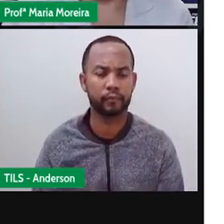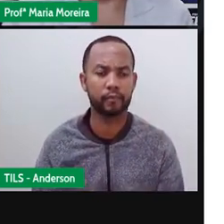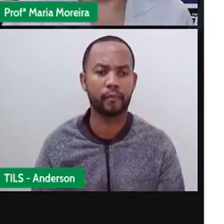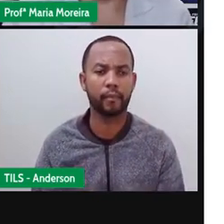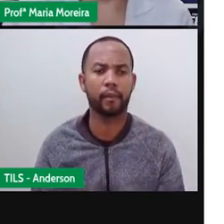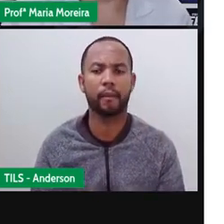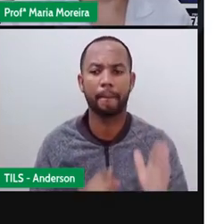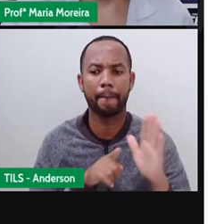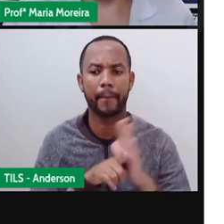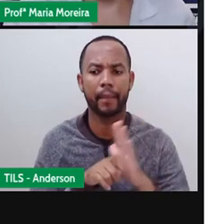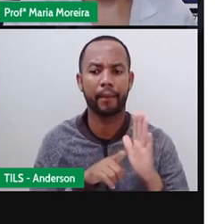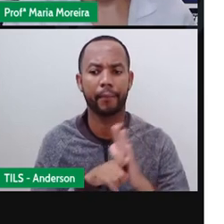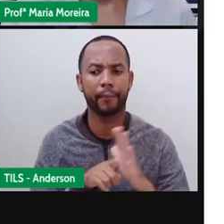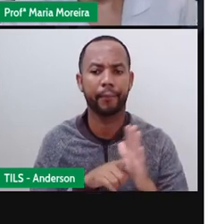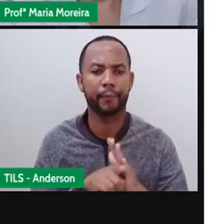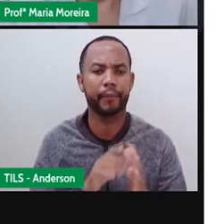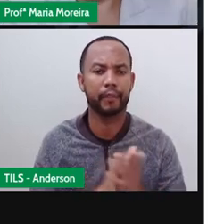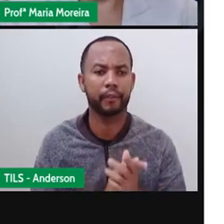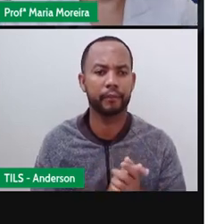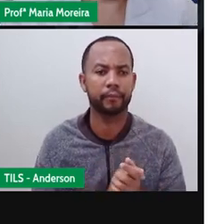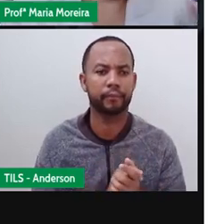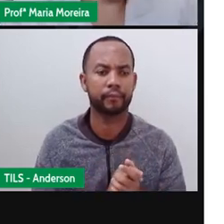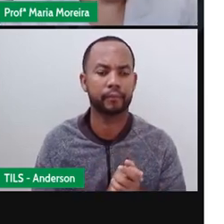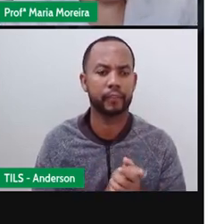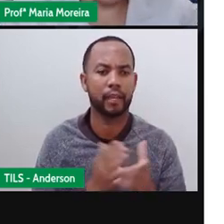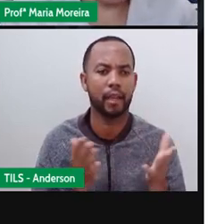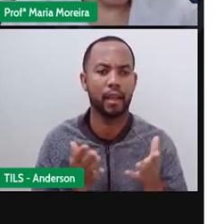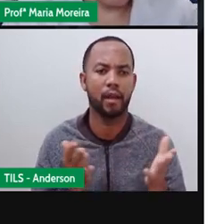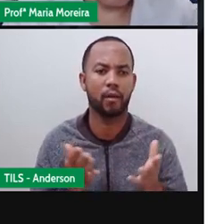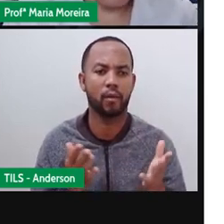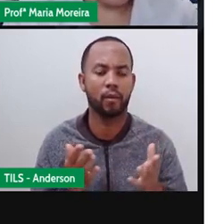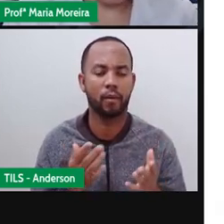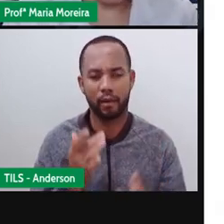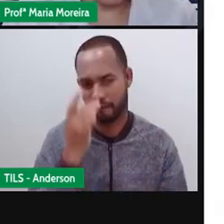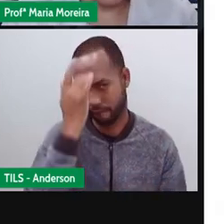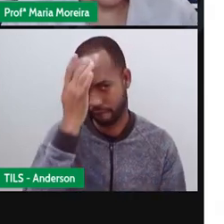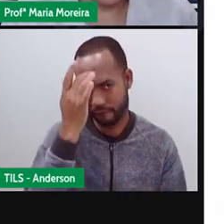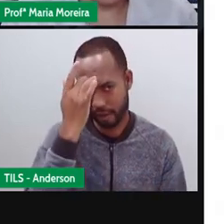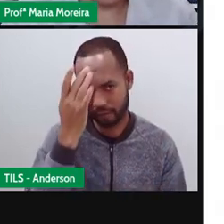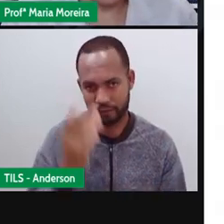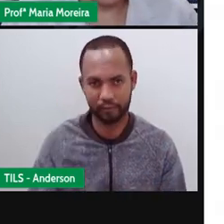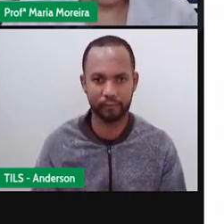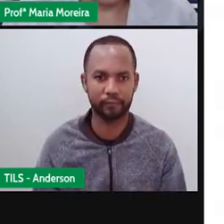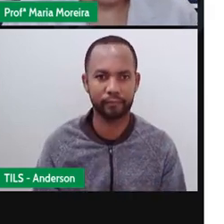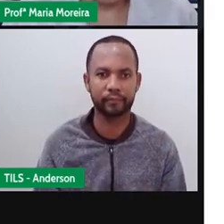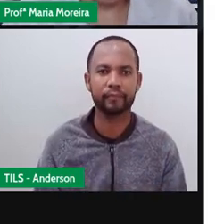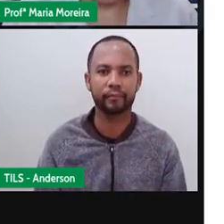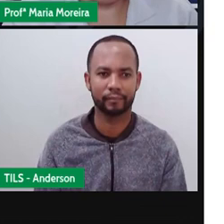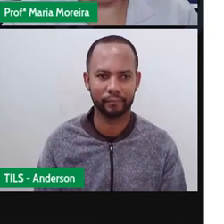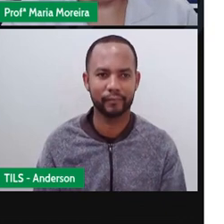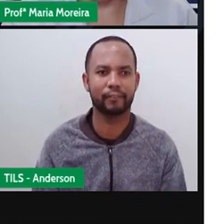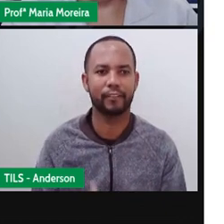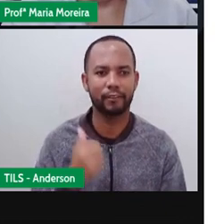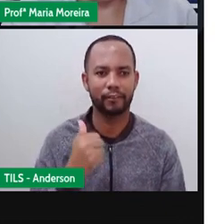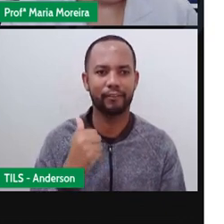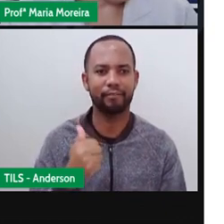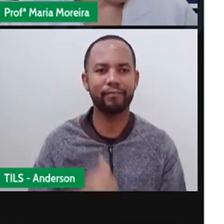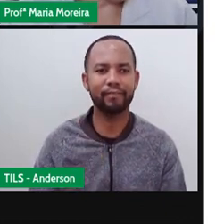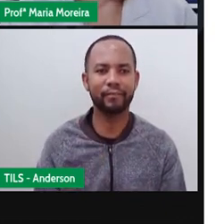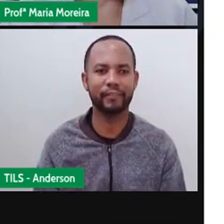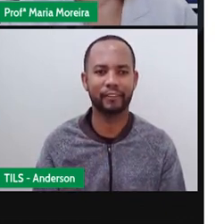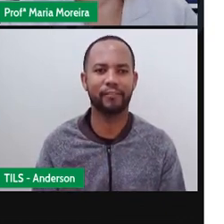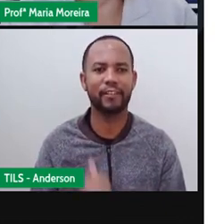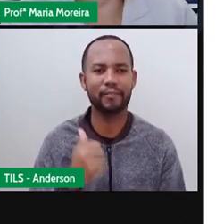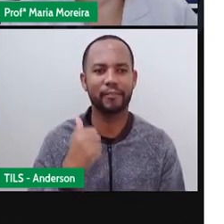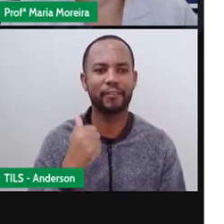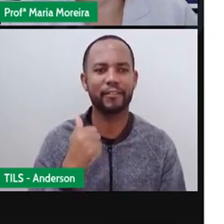Perguntinhas, tá, Anderson? Bom, agora, depois que eu mastiguei tudo, ficou fácil. Não ficou não, Anderson? Ficou? Você não